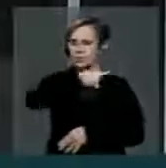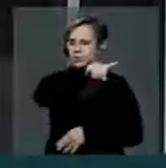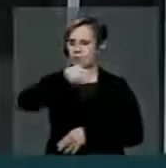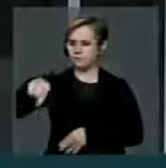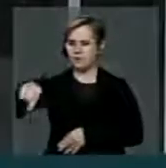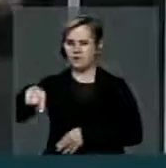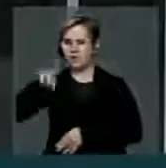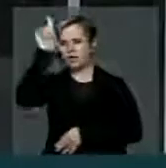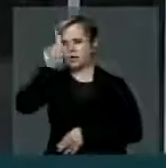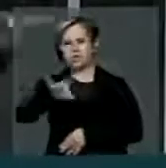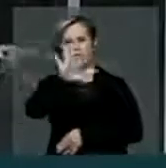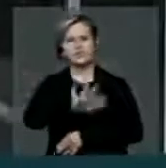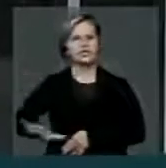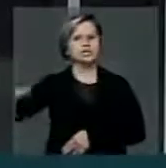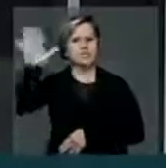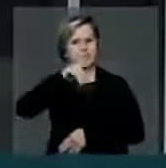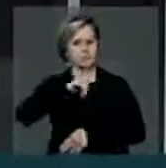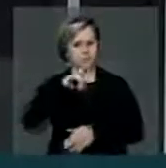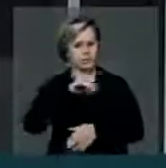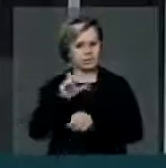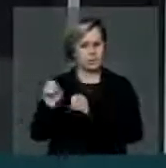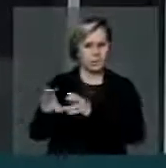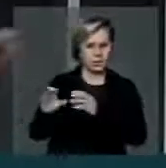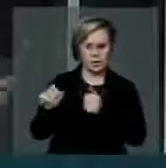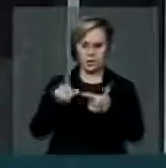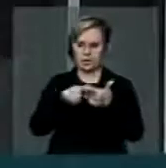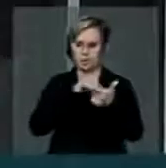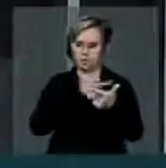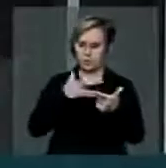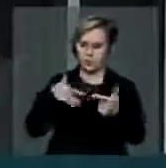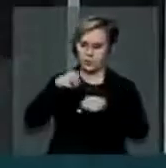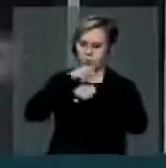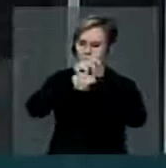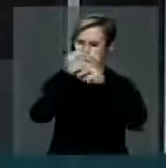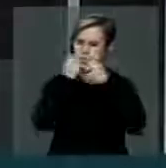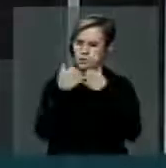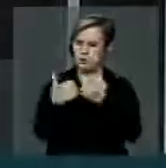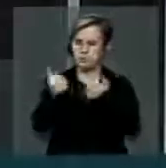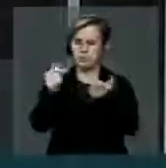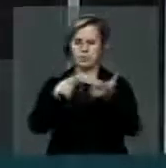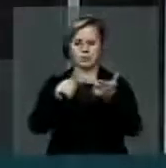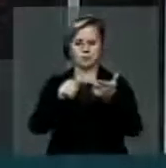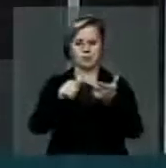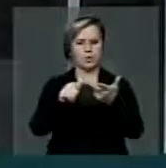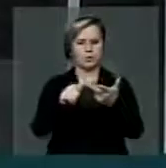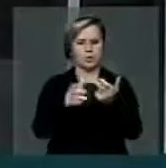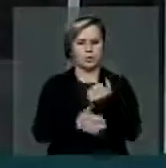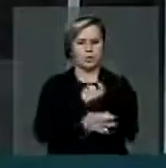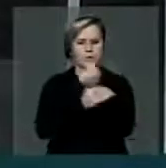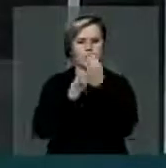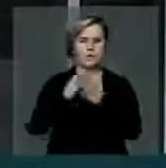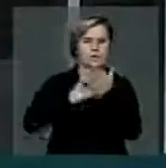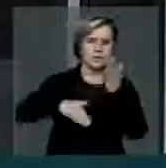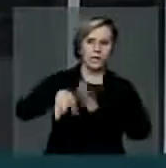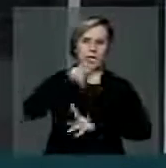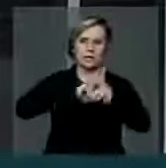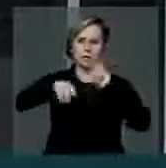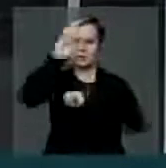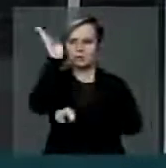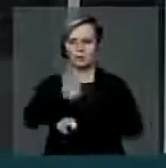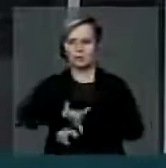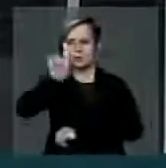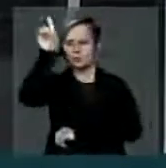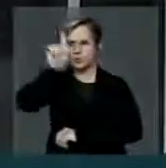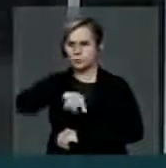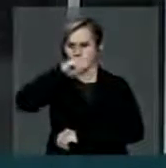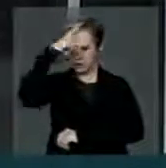direitos, o direito de ter educação, de ter saúde, de ter transporte de qualidade, de uma democracia que garanta a todos os brasileiros o direito de